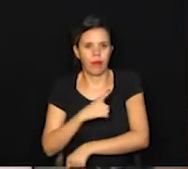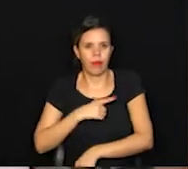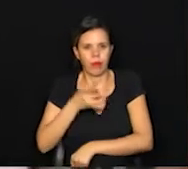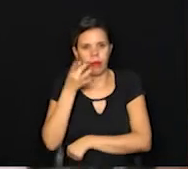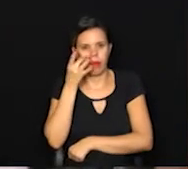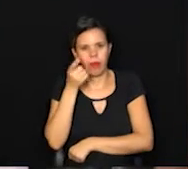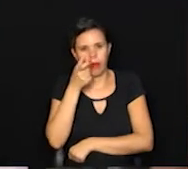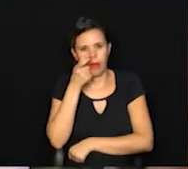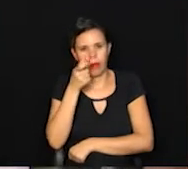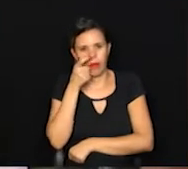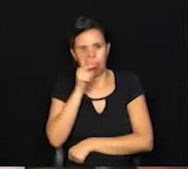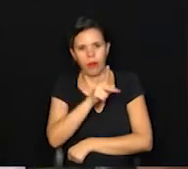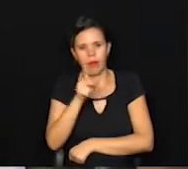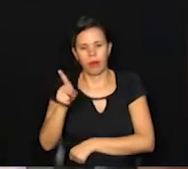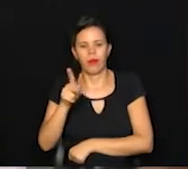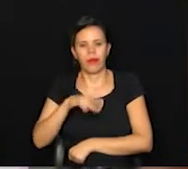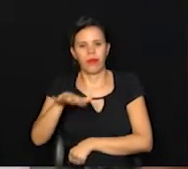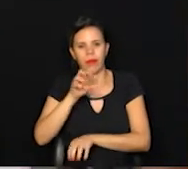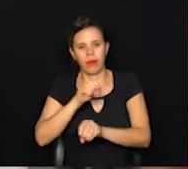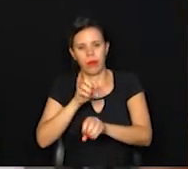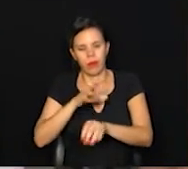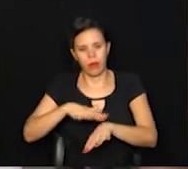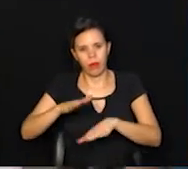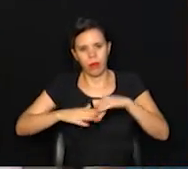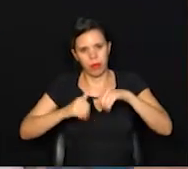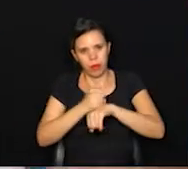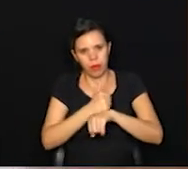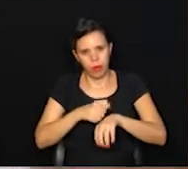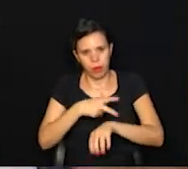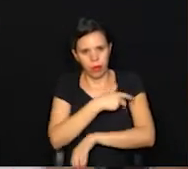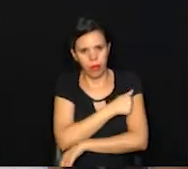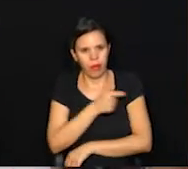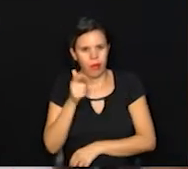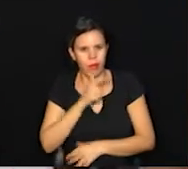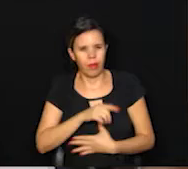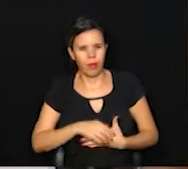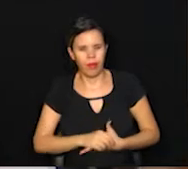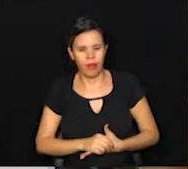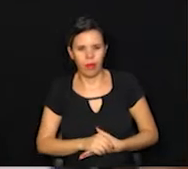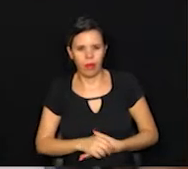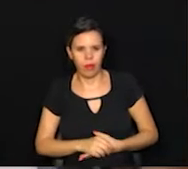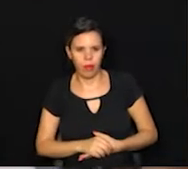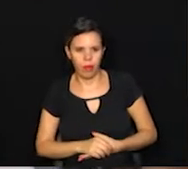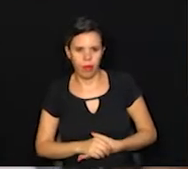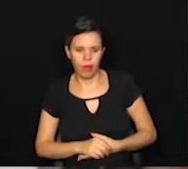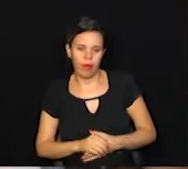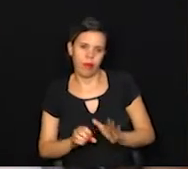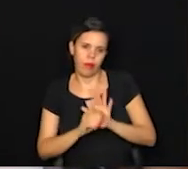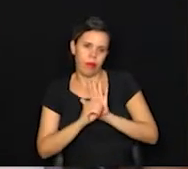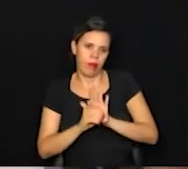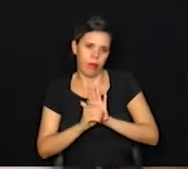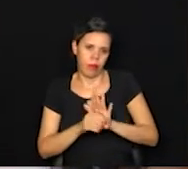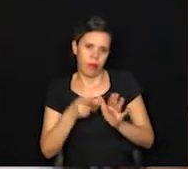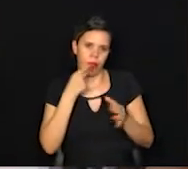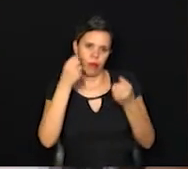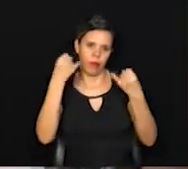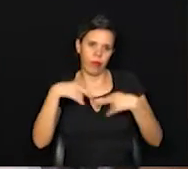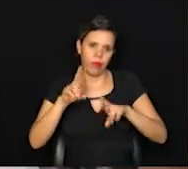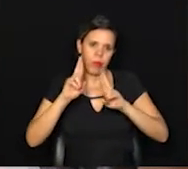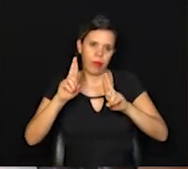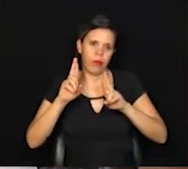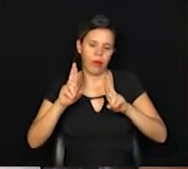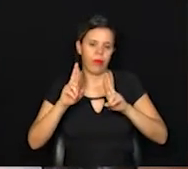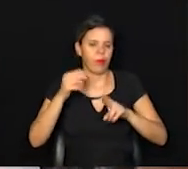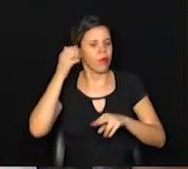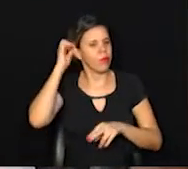presenciada é ver os profissionais da educação sendo vacinados. É simbólico, né? Quando a gente fala de esperança